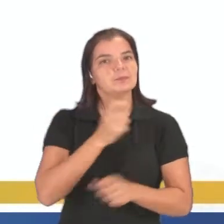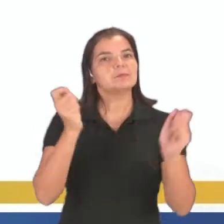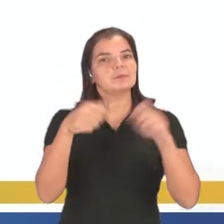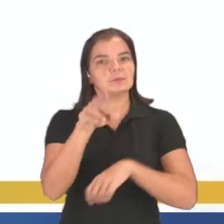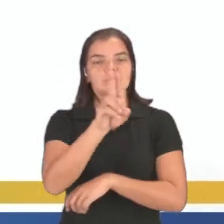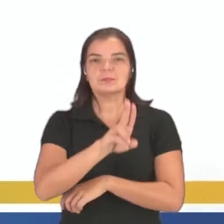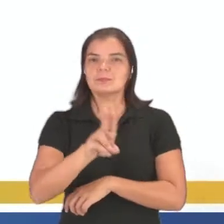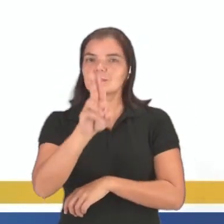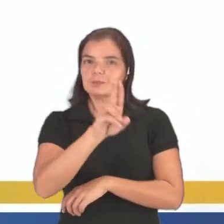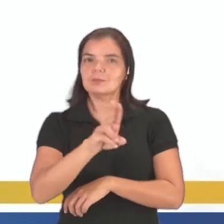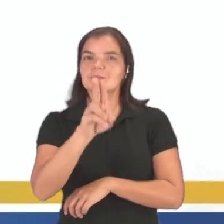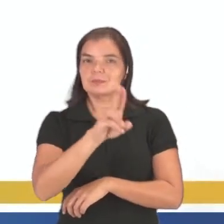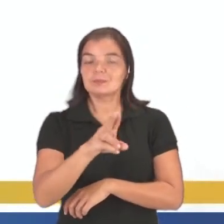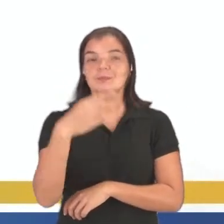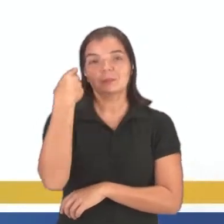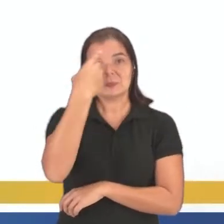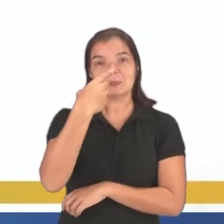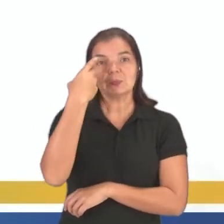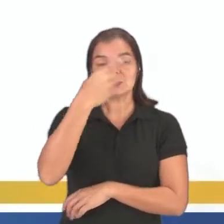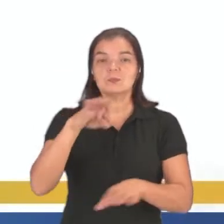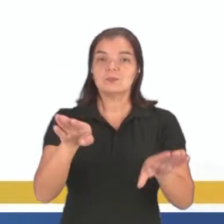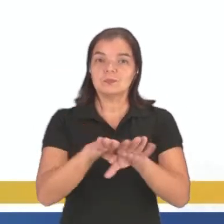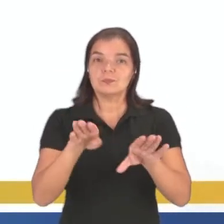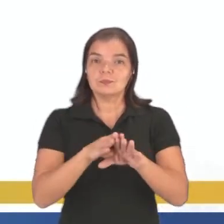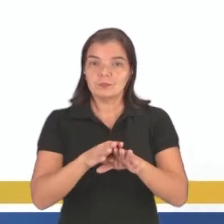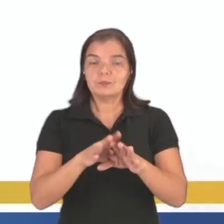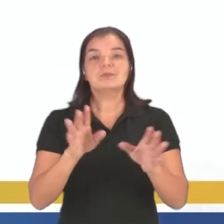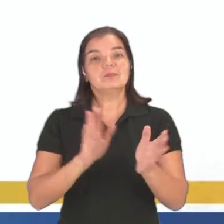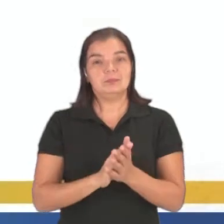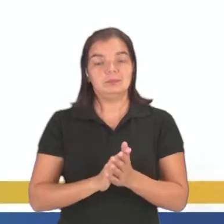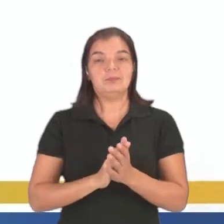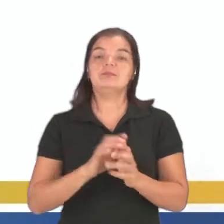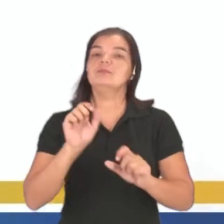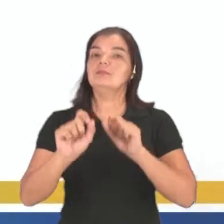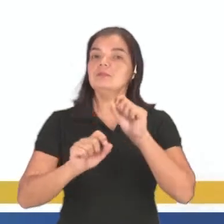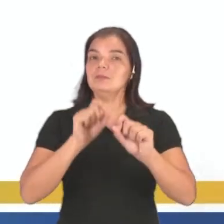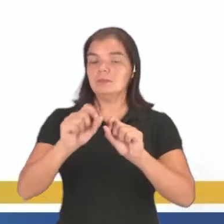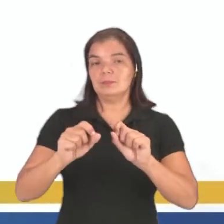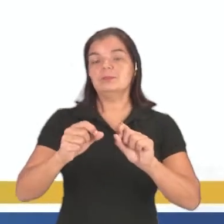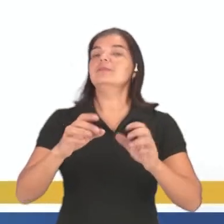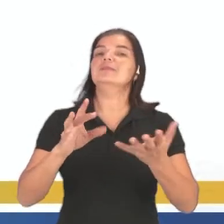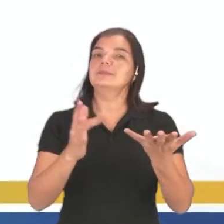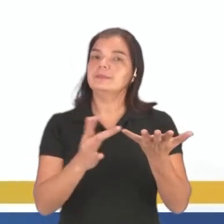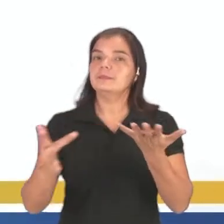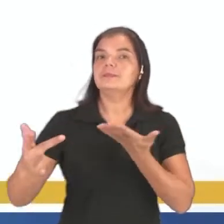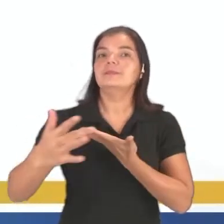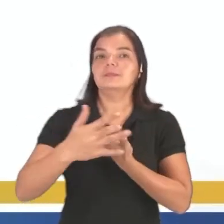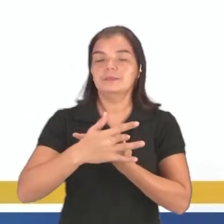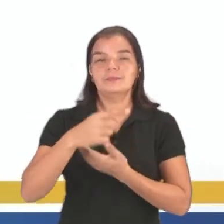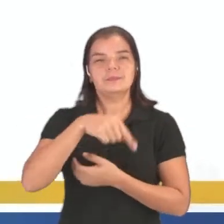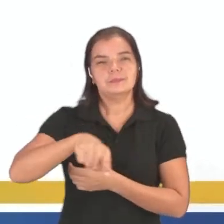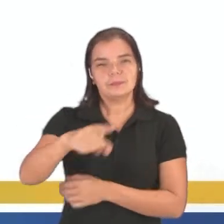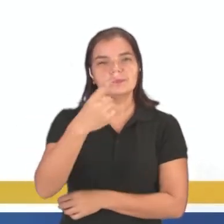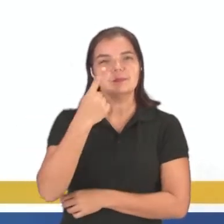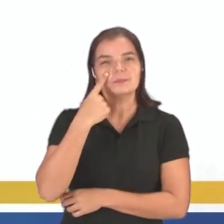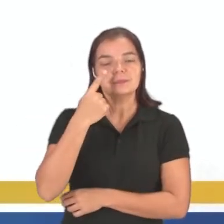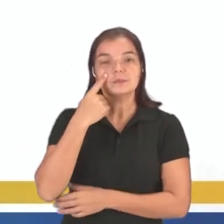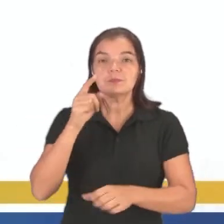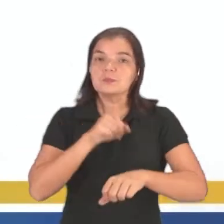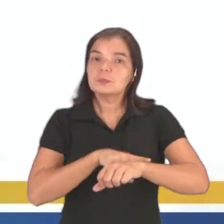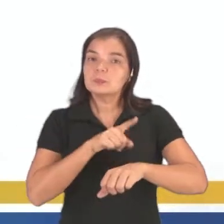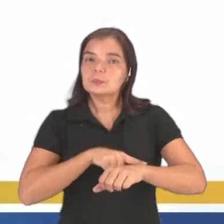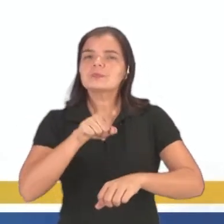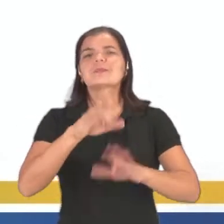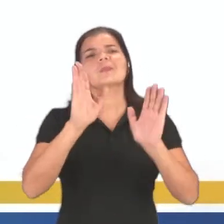podemos utilizar essa grande parte da língua espanhola nas redes sociais, é o que nós vamos ver hoje. Eu aposto como você, em algum